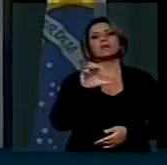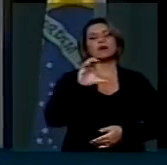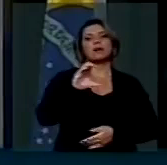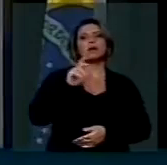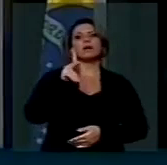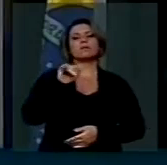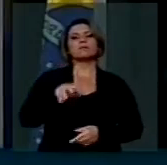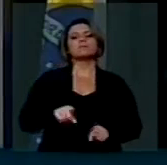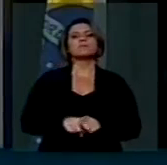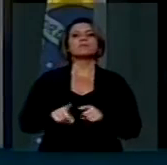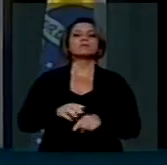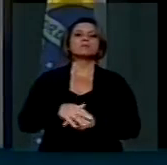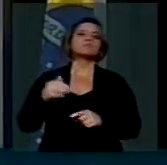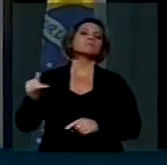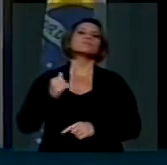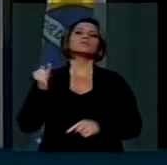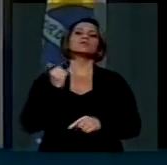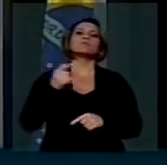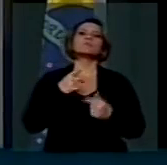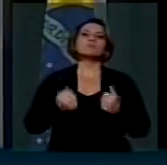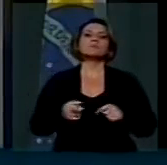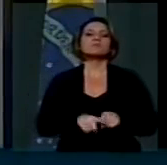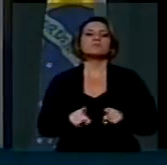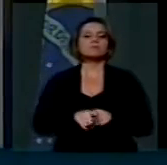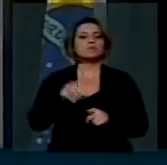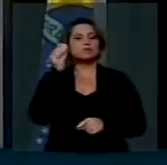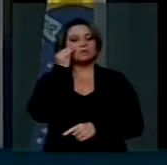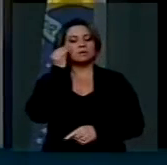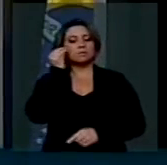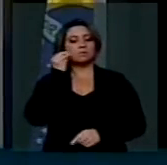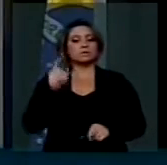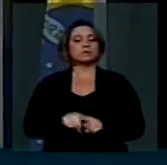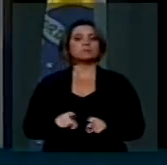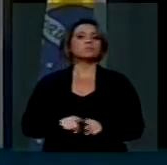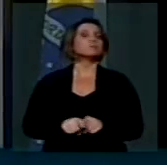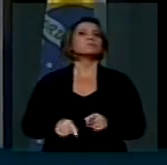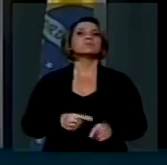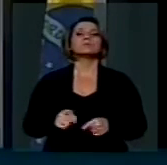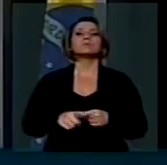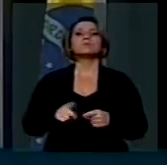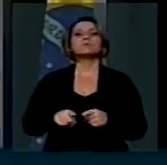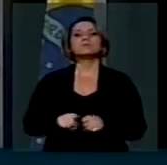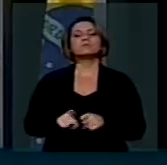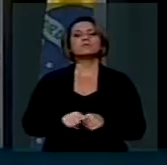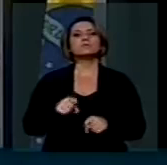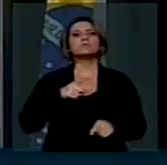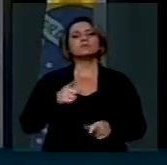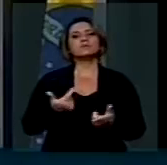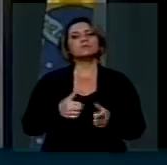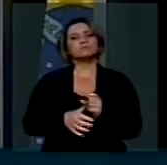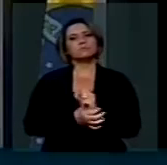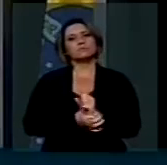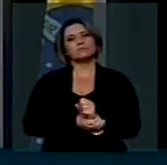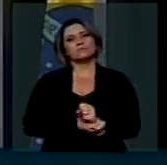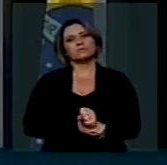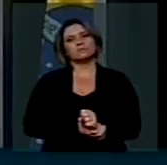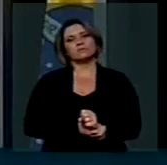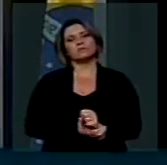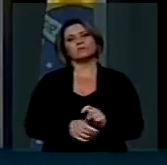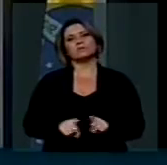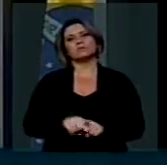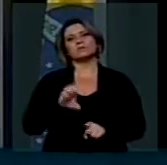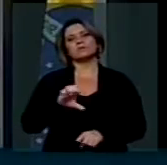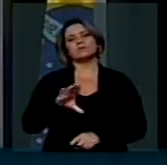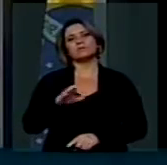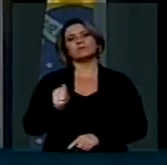extremamente saudável sobre a necessidade de aprimorarmos, sem nunca preservar as garantias já existentes no